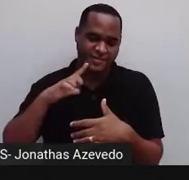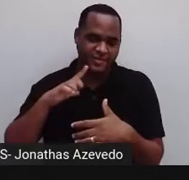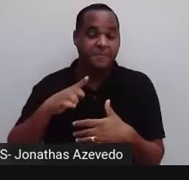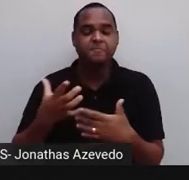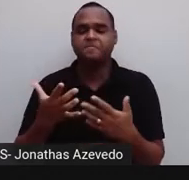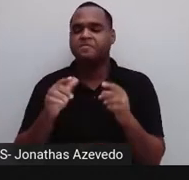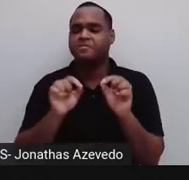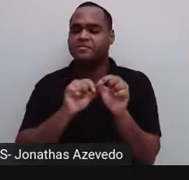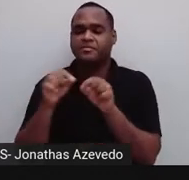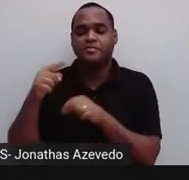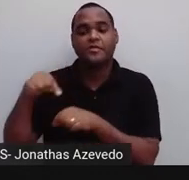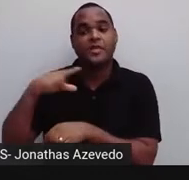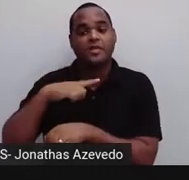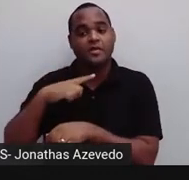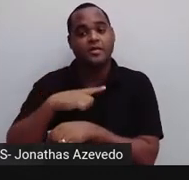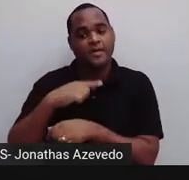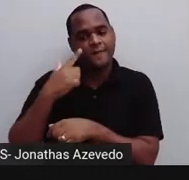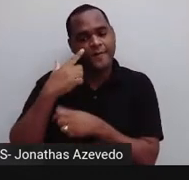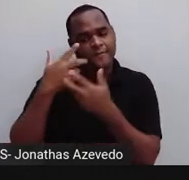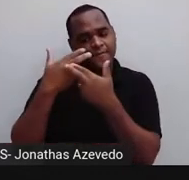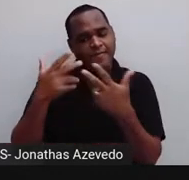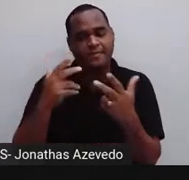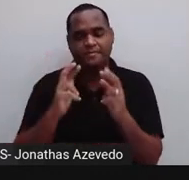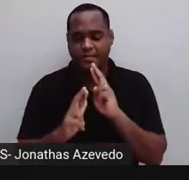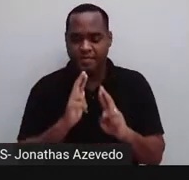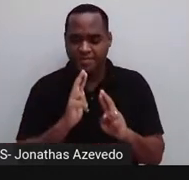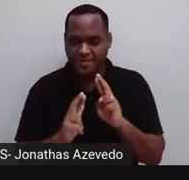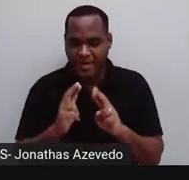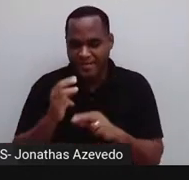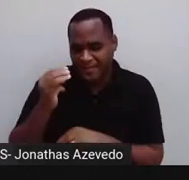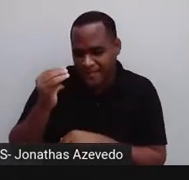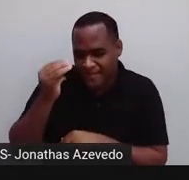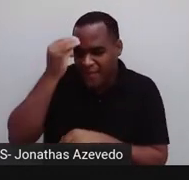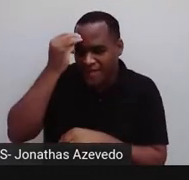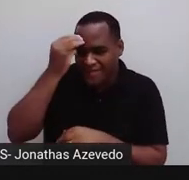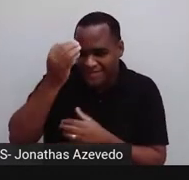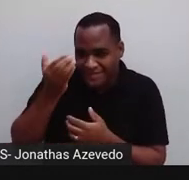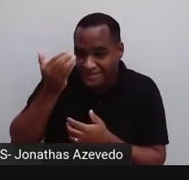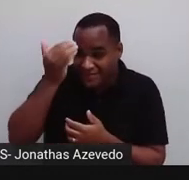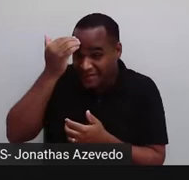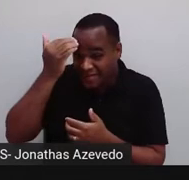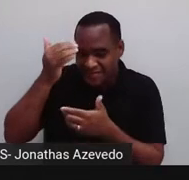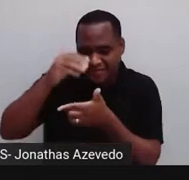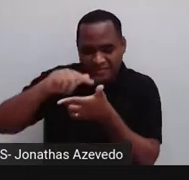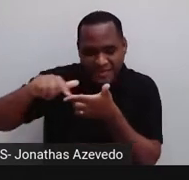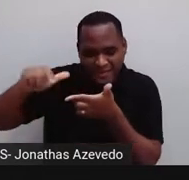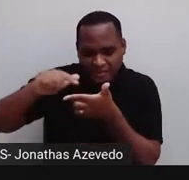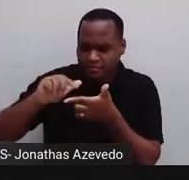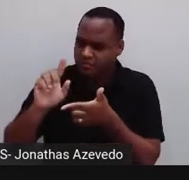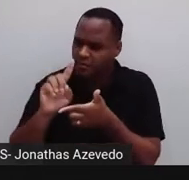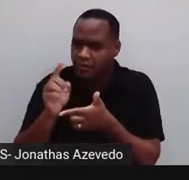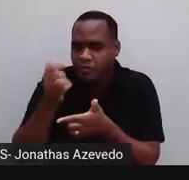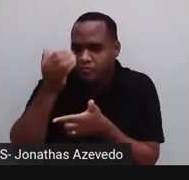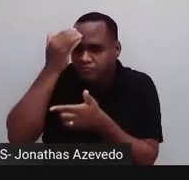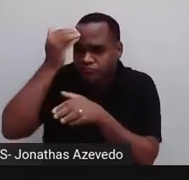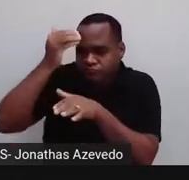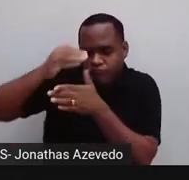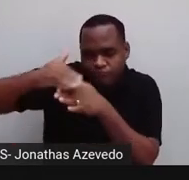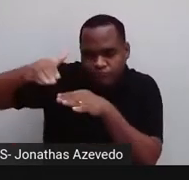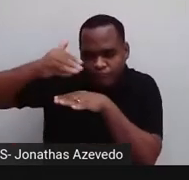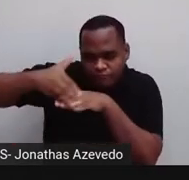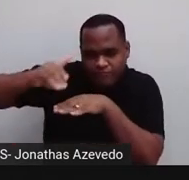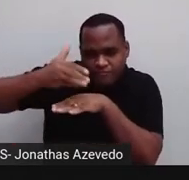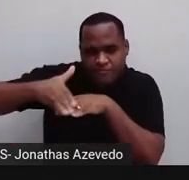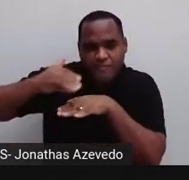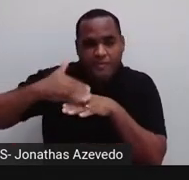a gente sempre via com os exercícios de memória. E esses exercícios de memória, como o nome já diz, tinham